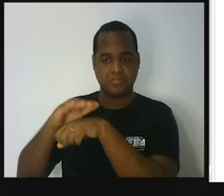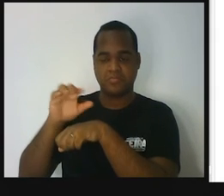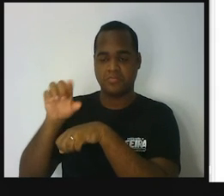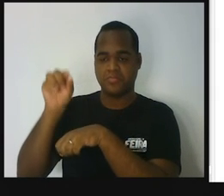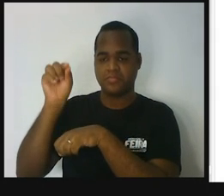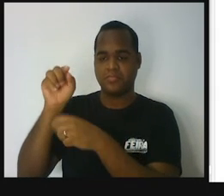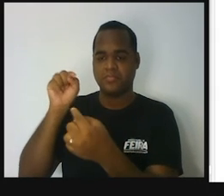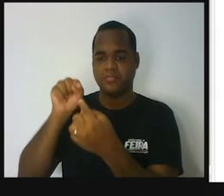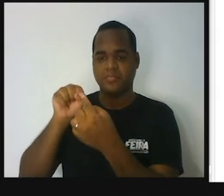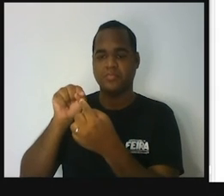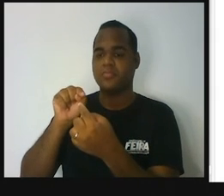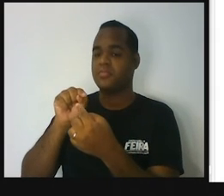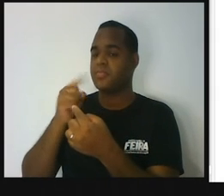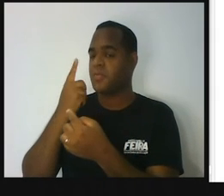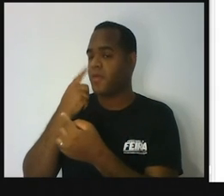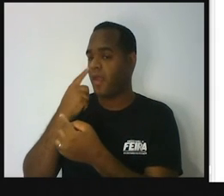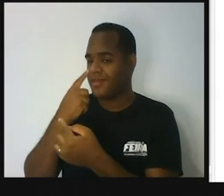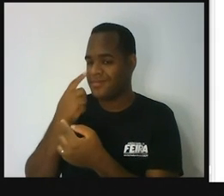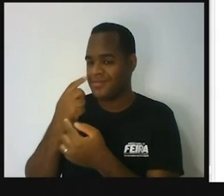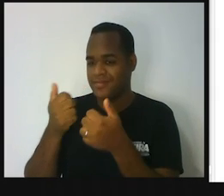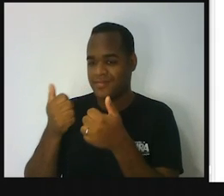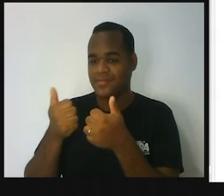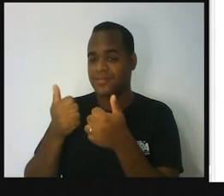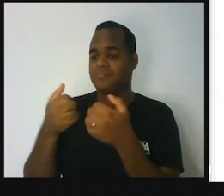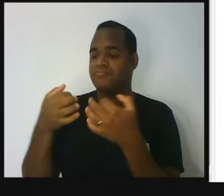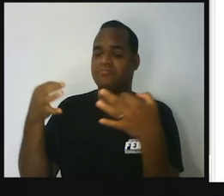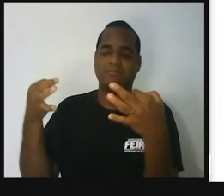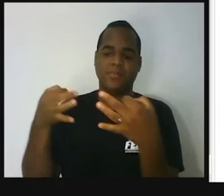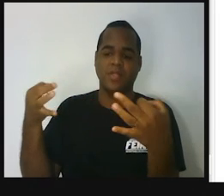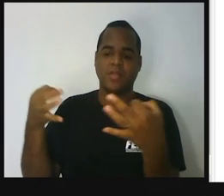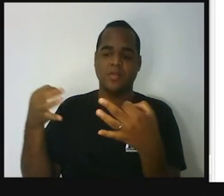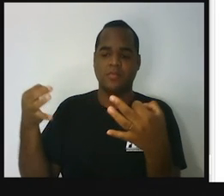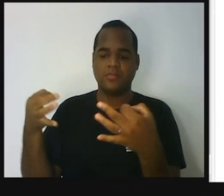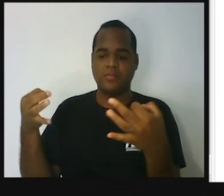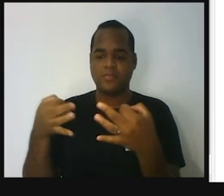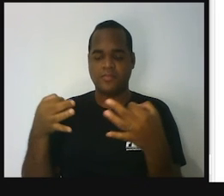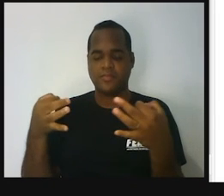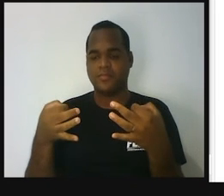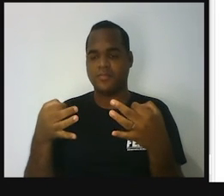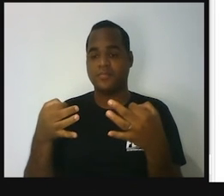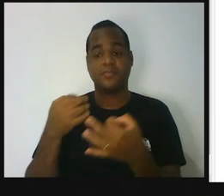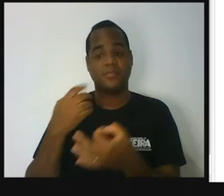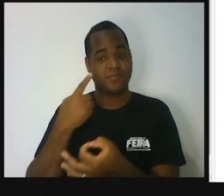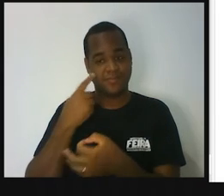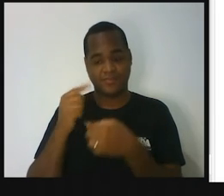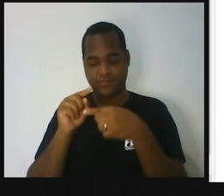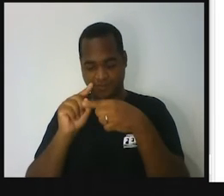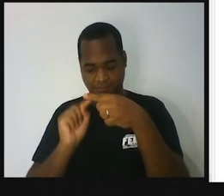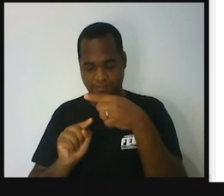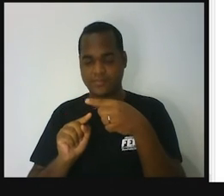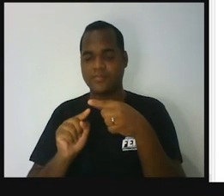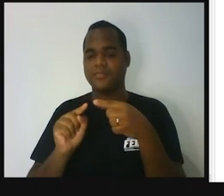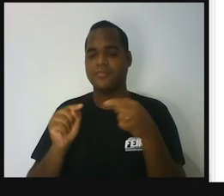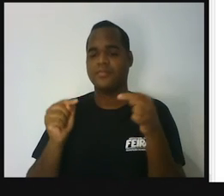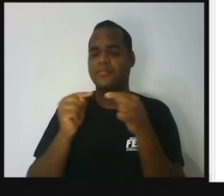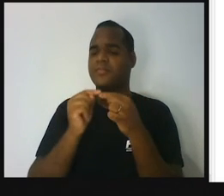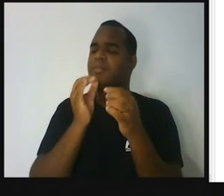Olha só. Perfeito. Então, essa fração aqui representa